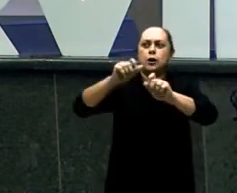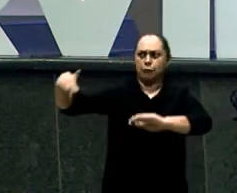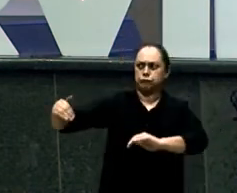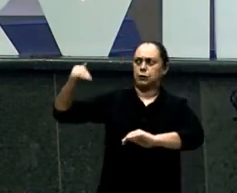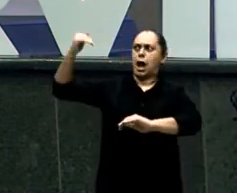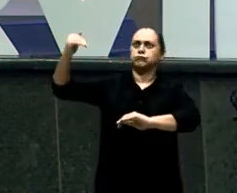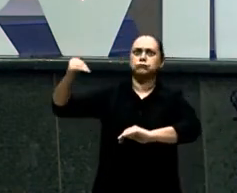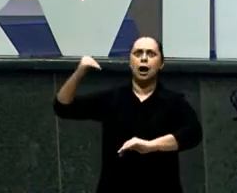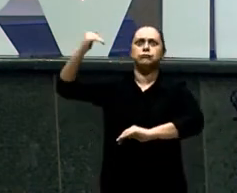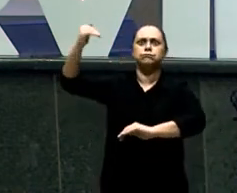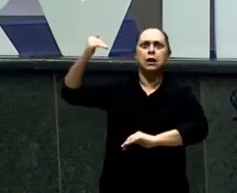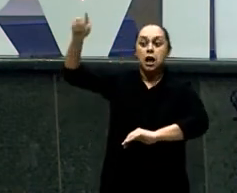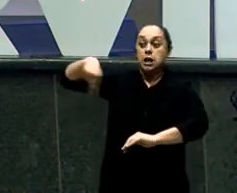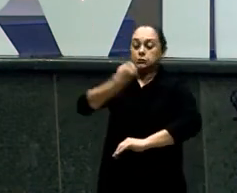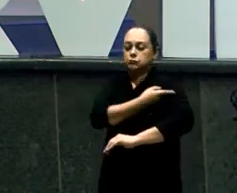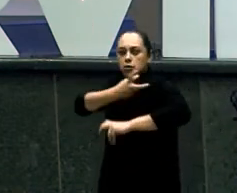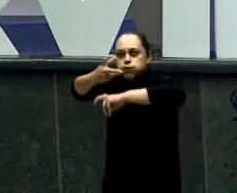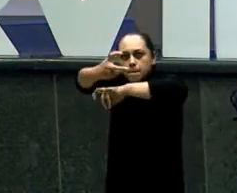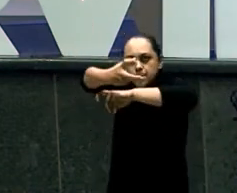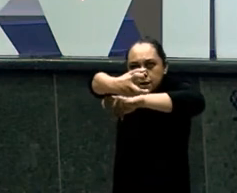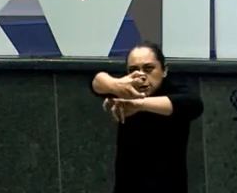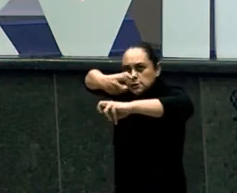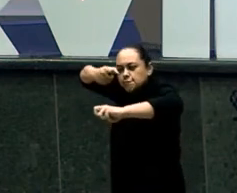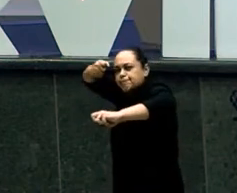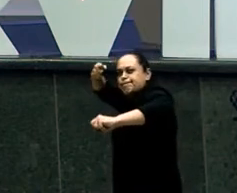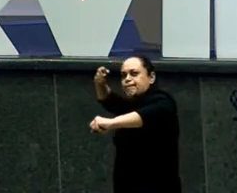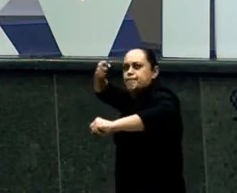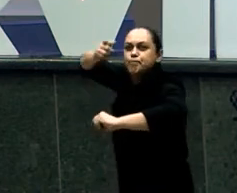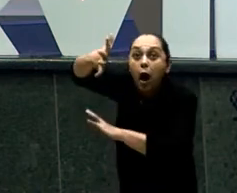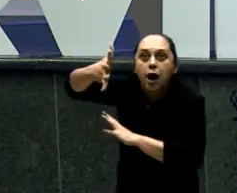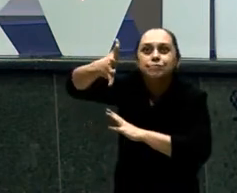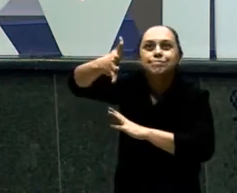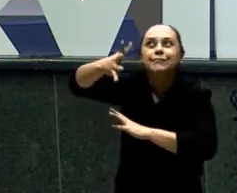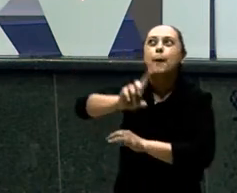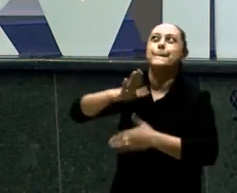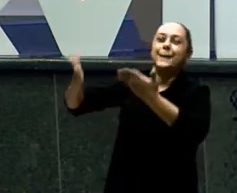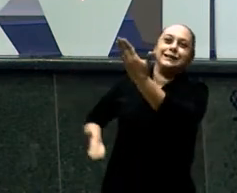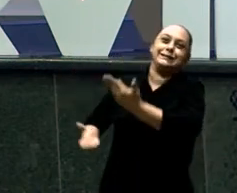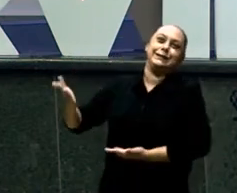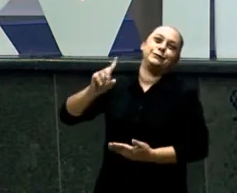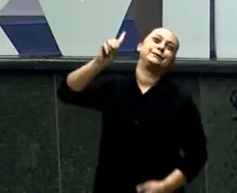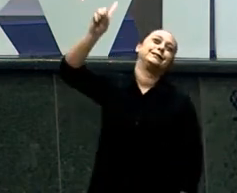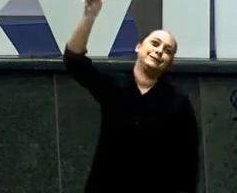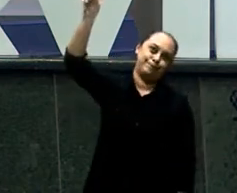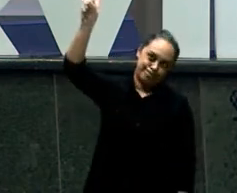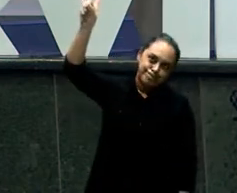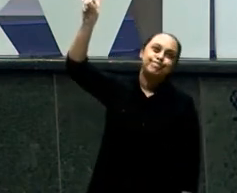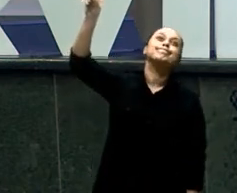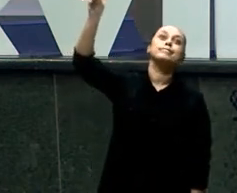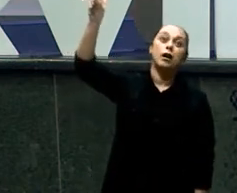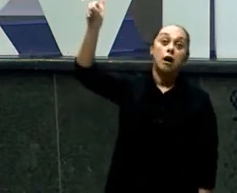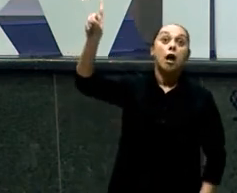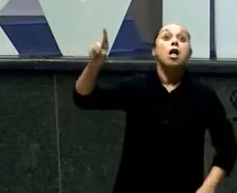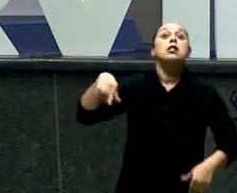estou lançando Eles ao futuro A minha responsabilidade Não é só Criar um filho É criar um pai É criar uma mãe É